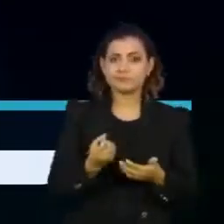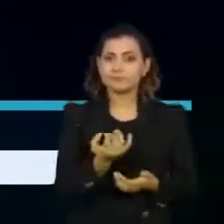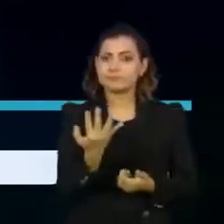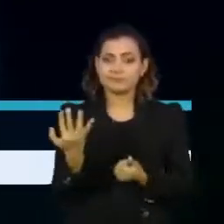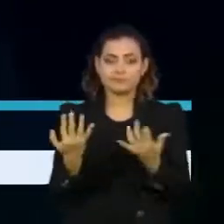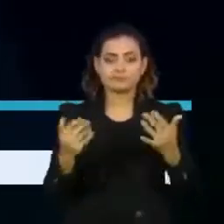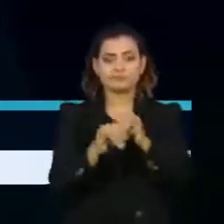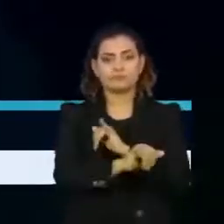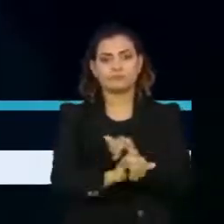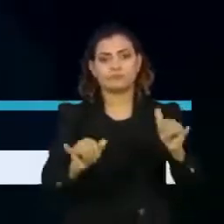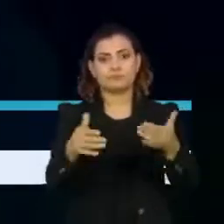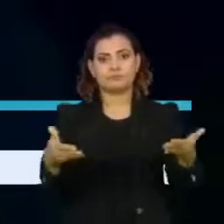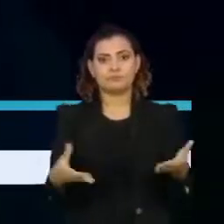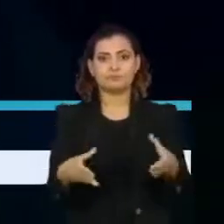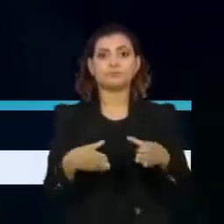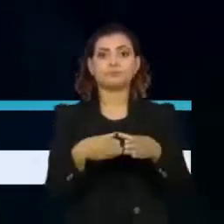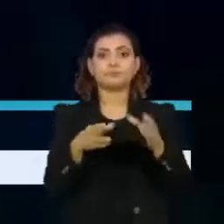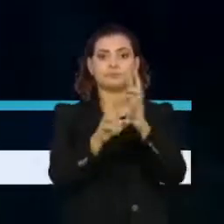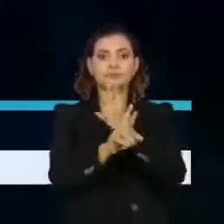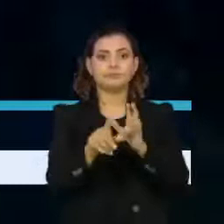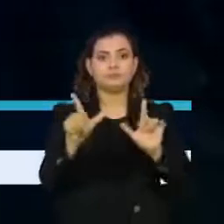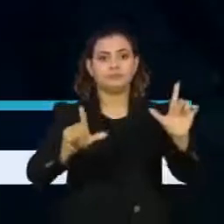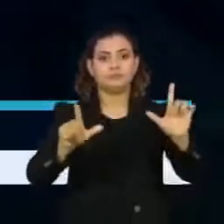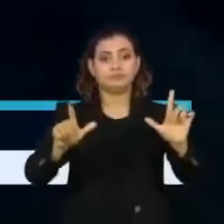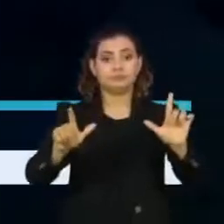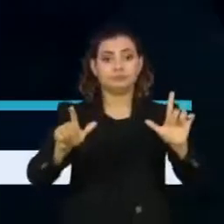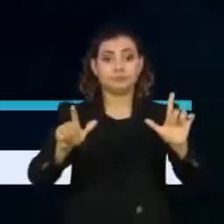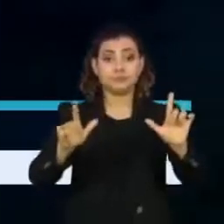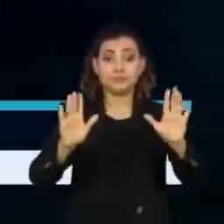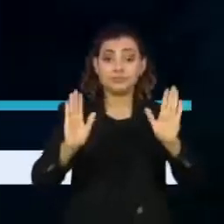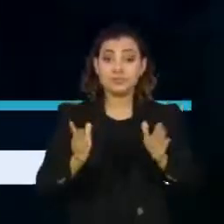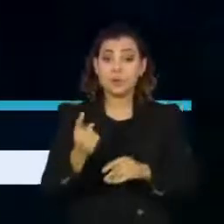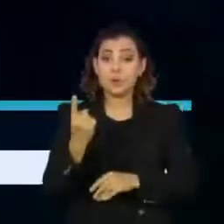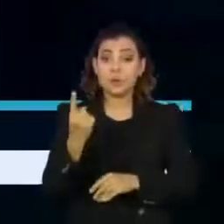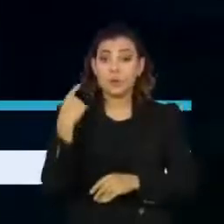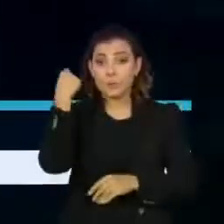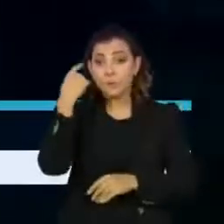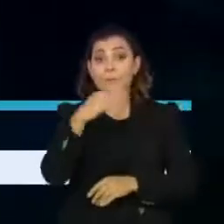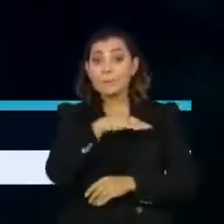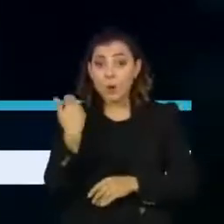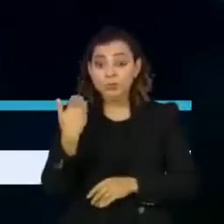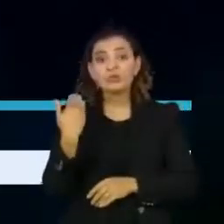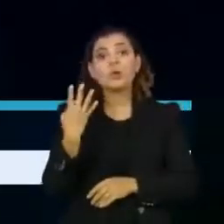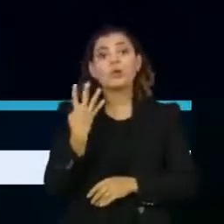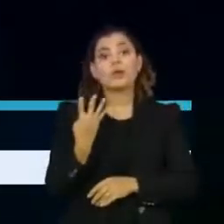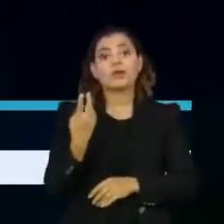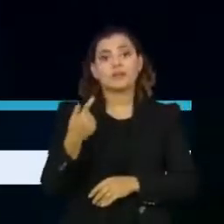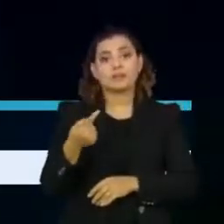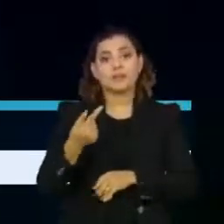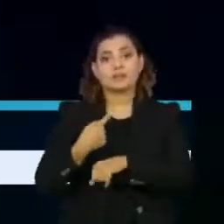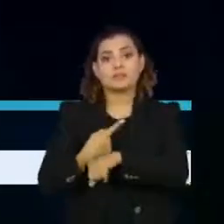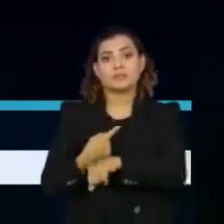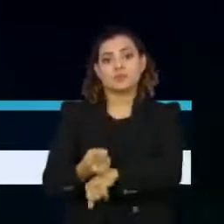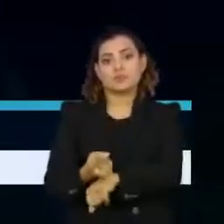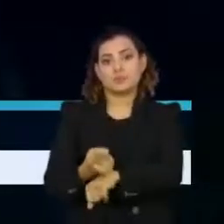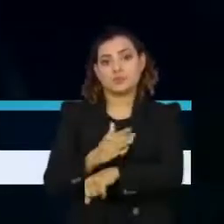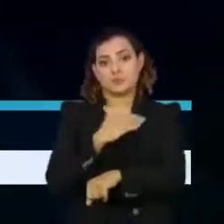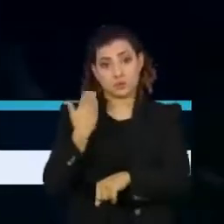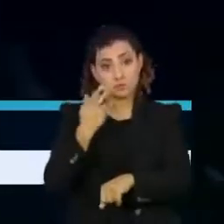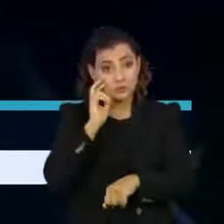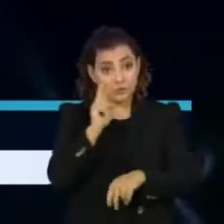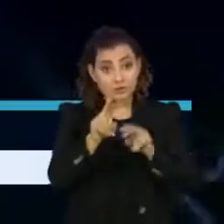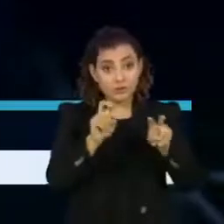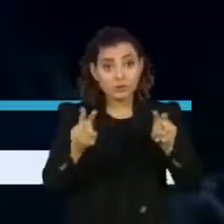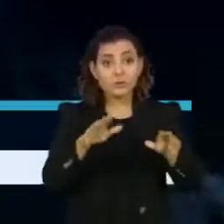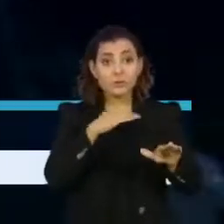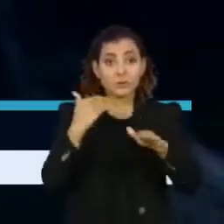divulgado há pouco pelo consórcio de imprensa. Isso dá uma morte a cada 47 segundos. Você está vendo na tela